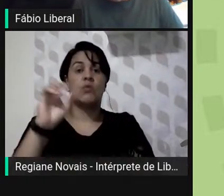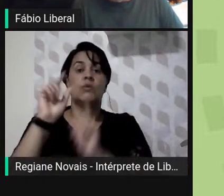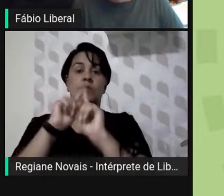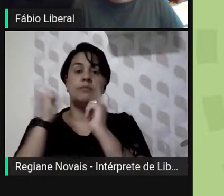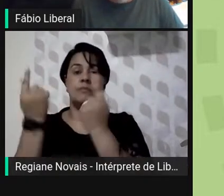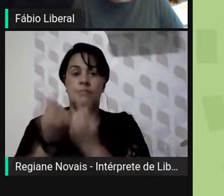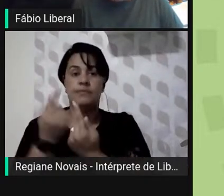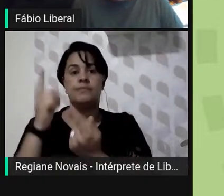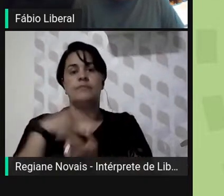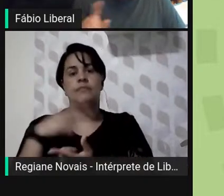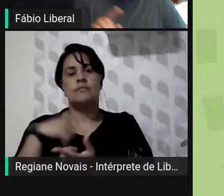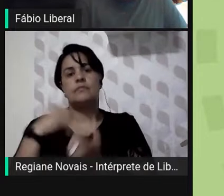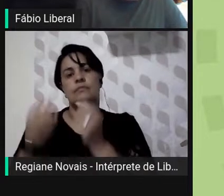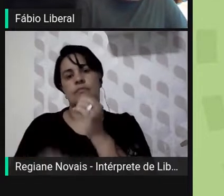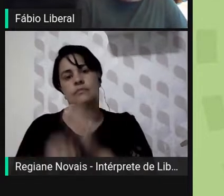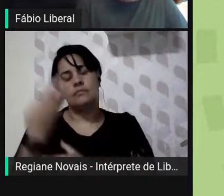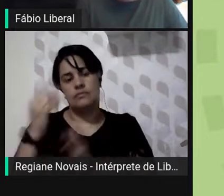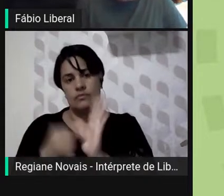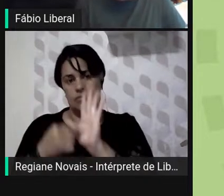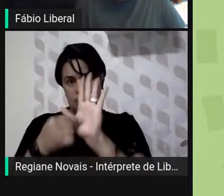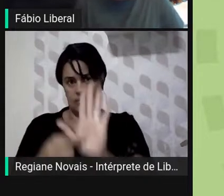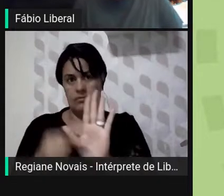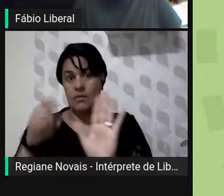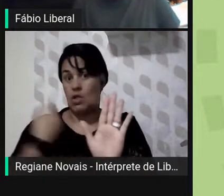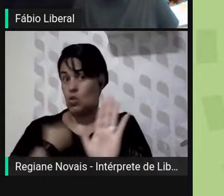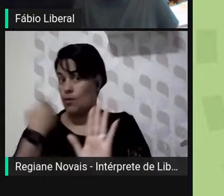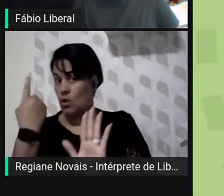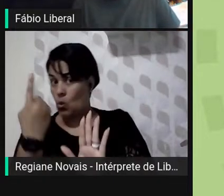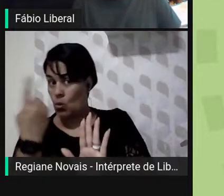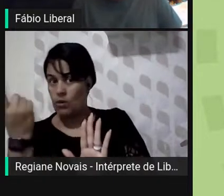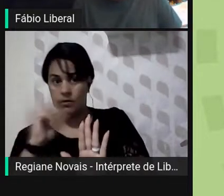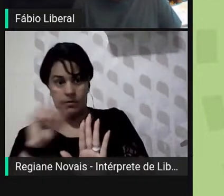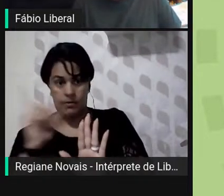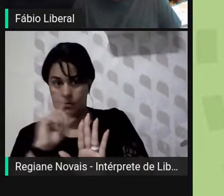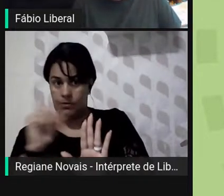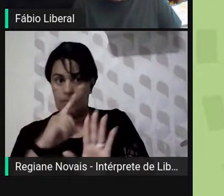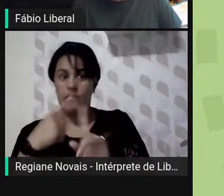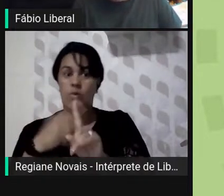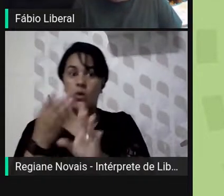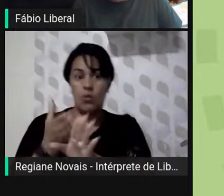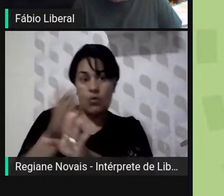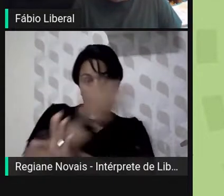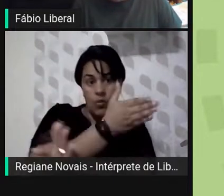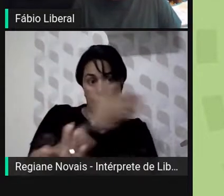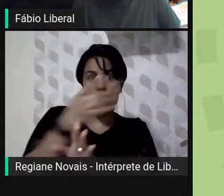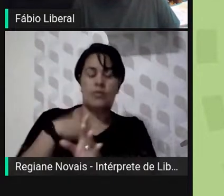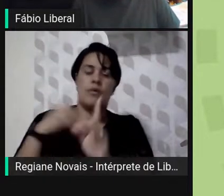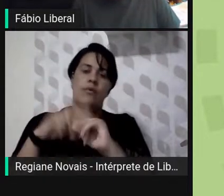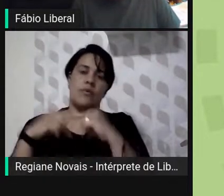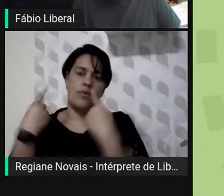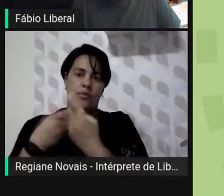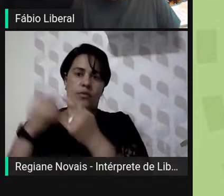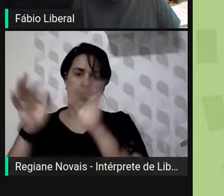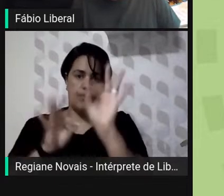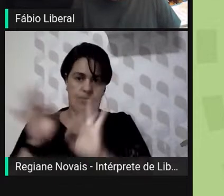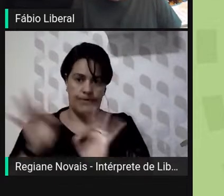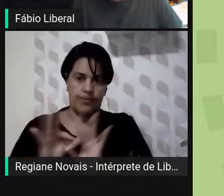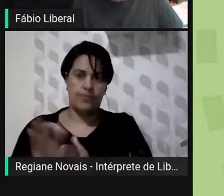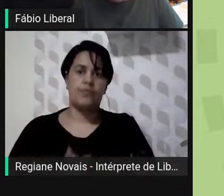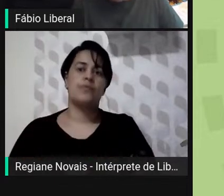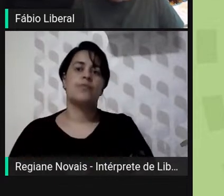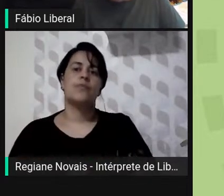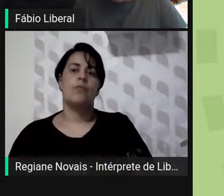sessão de instalação. Veja que não é o número um, porque os anteriores contêm as reuniões preparatórias. Todas essas atas